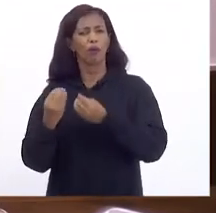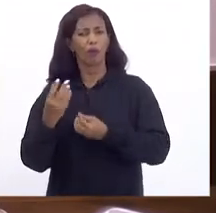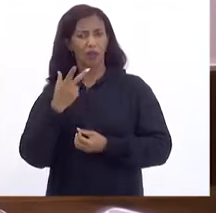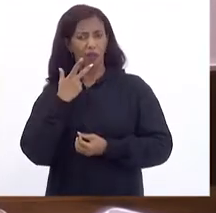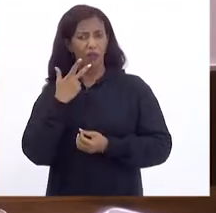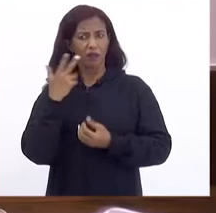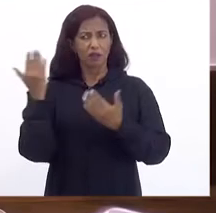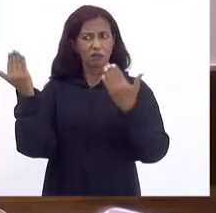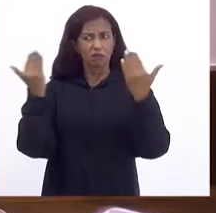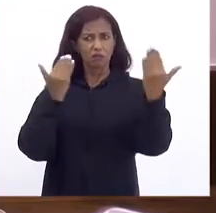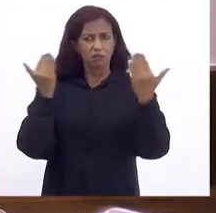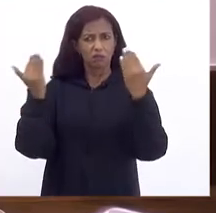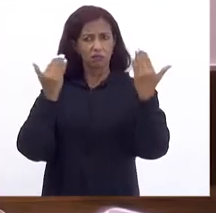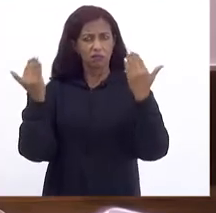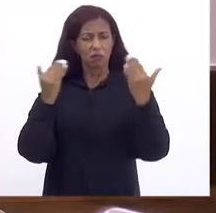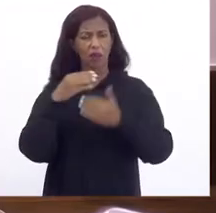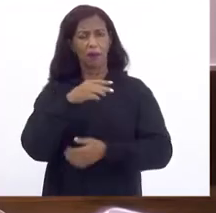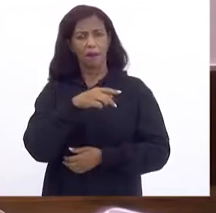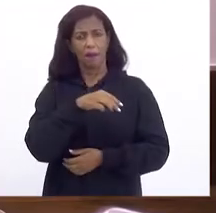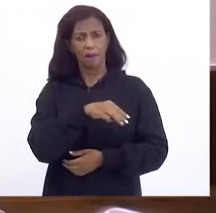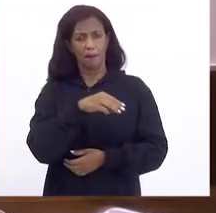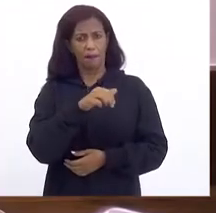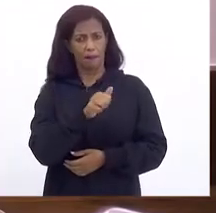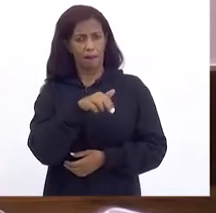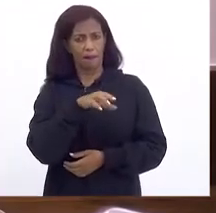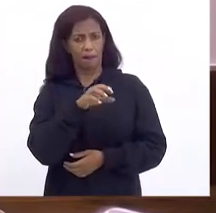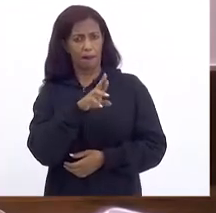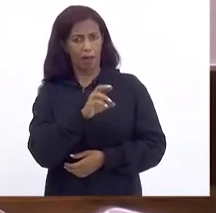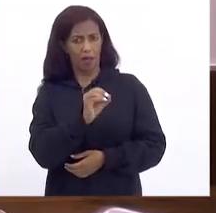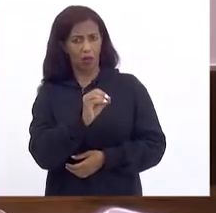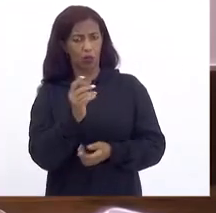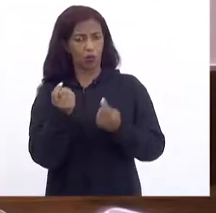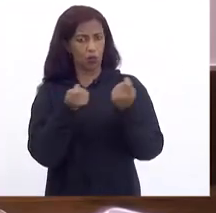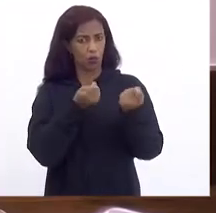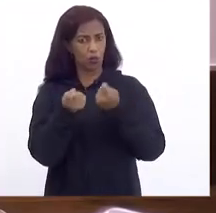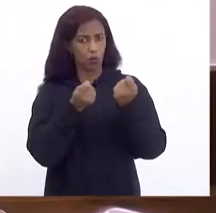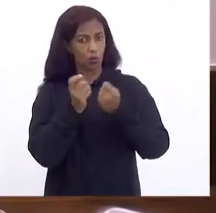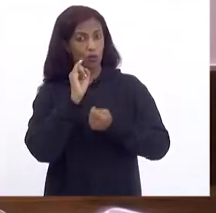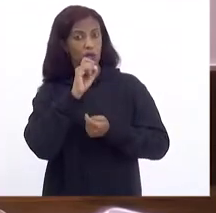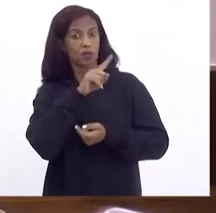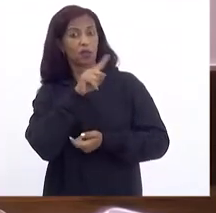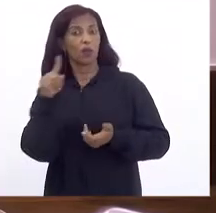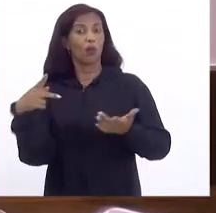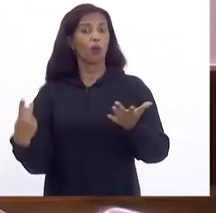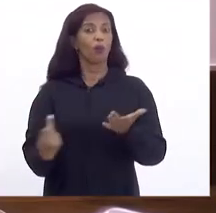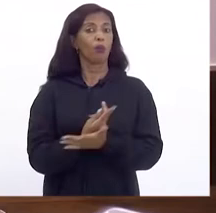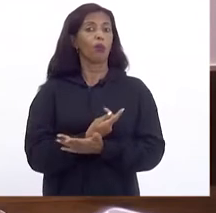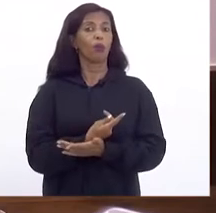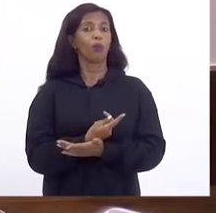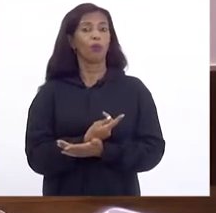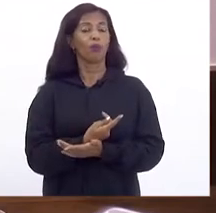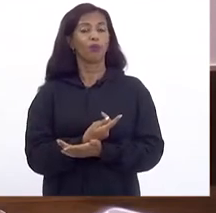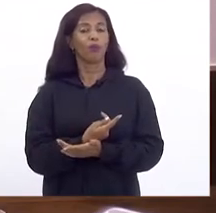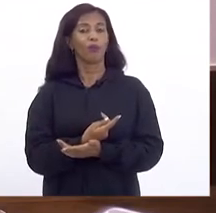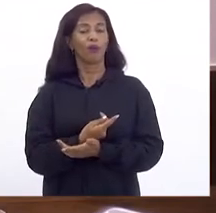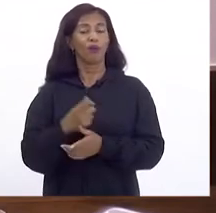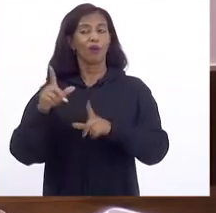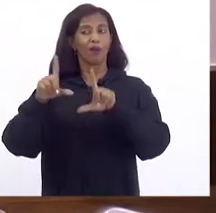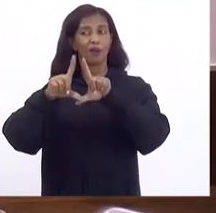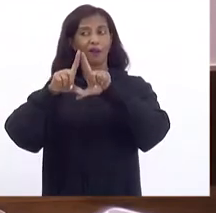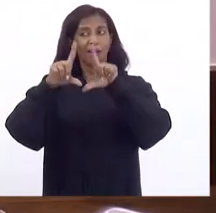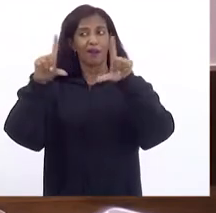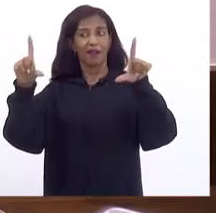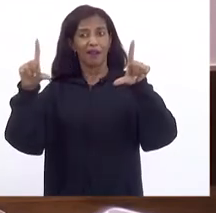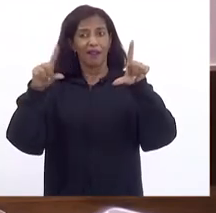parâmetros Macroeconômicos Não se realizarem As projeções Terão que ser